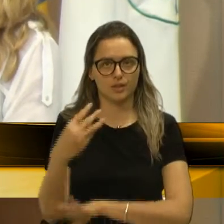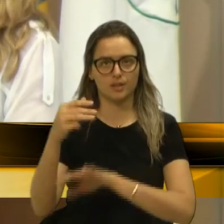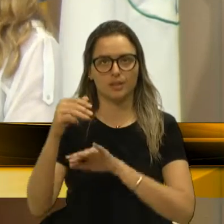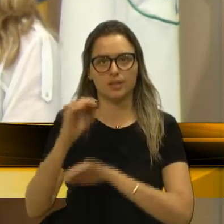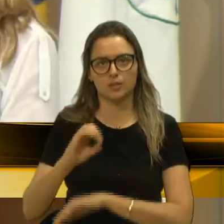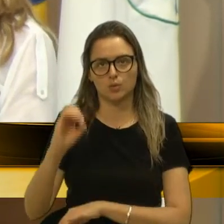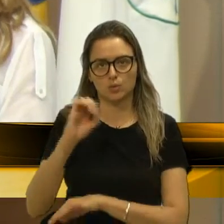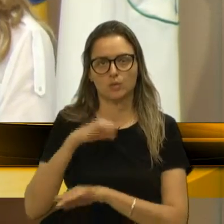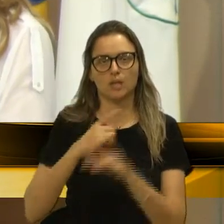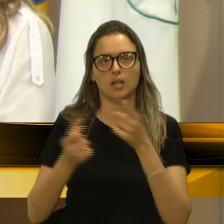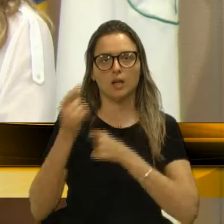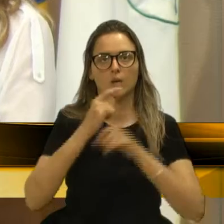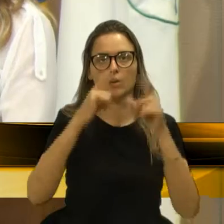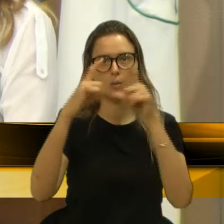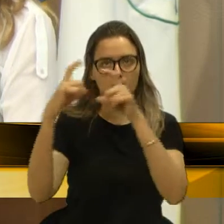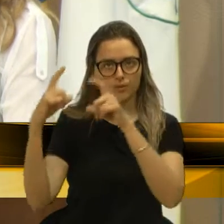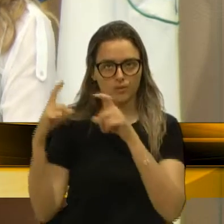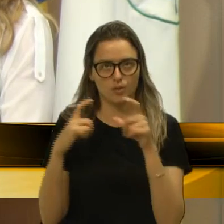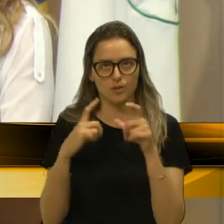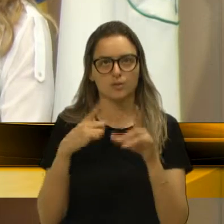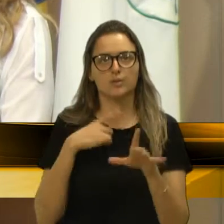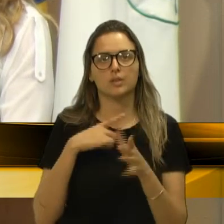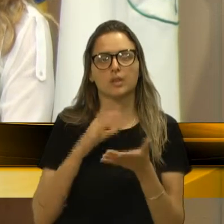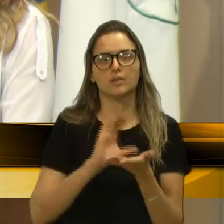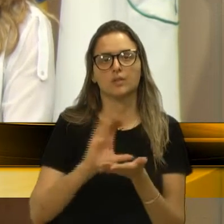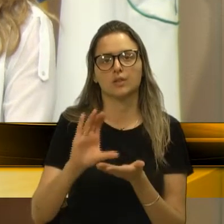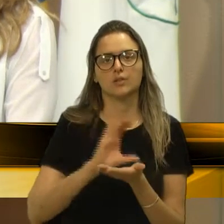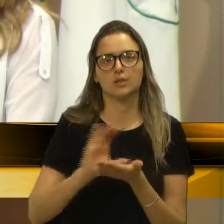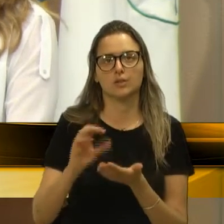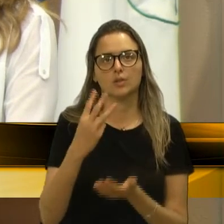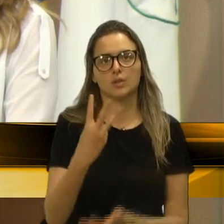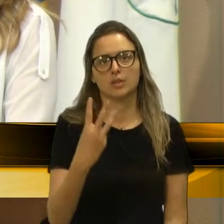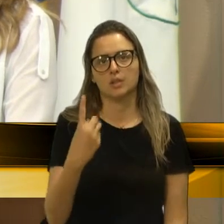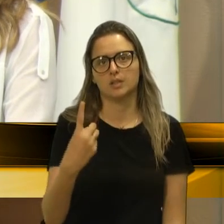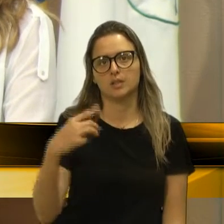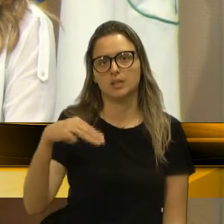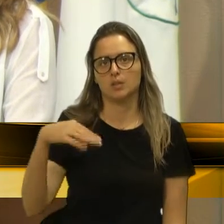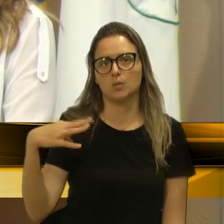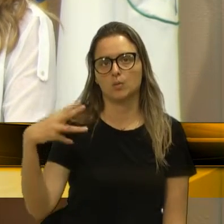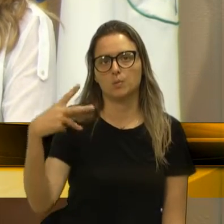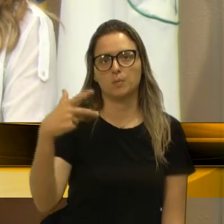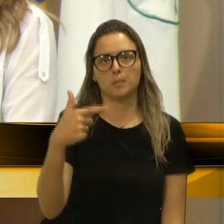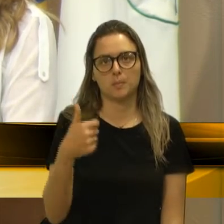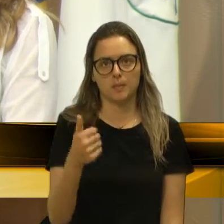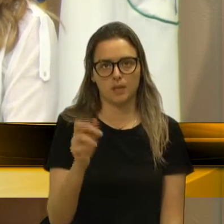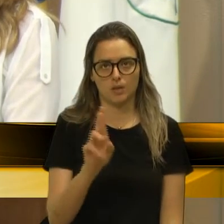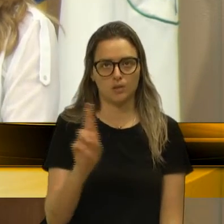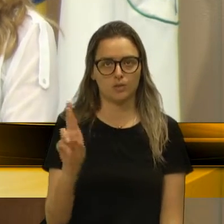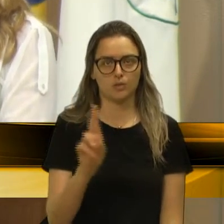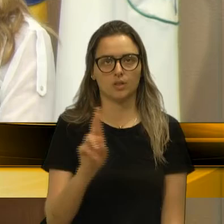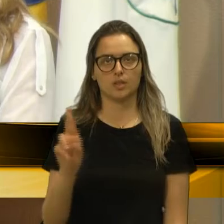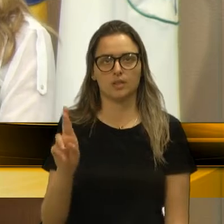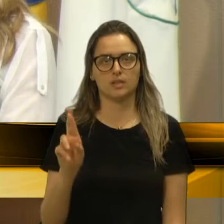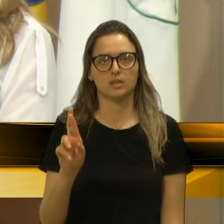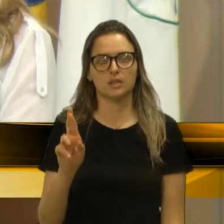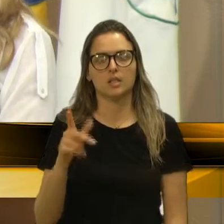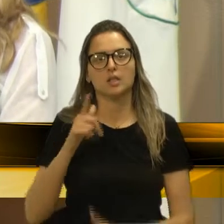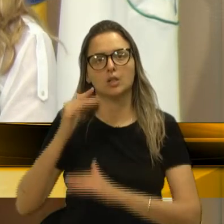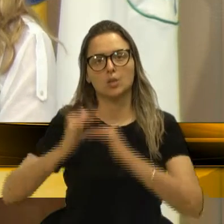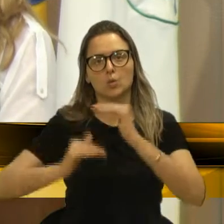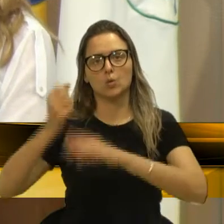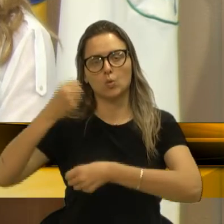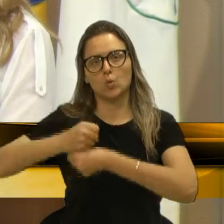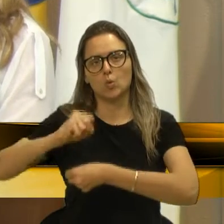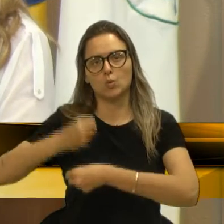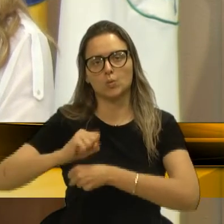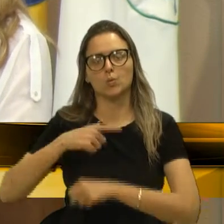gente tem algumas fotos. Houve um investimento, então, de 31 milhões. Ele foi possível por meio de